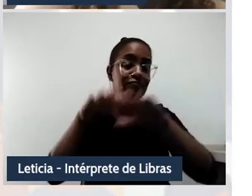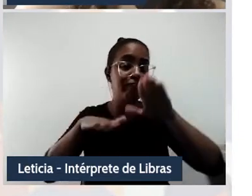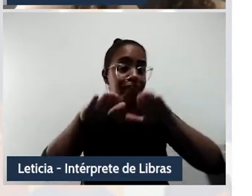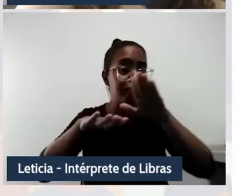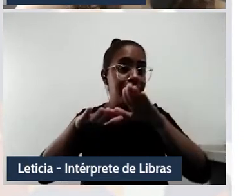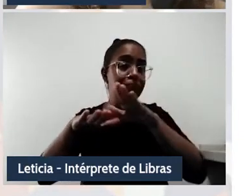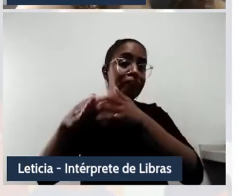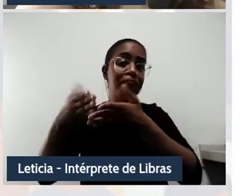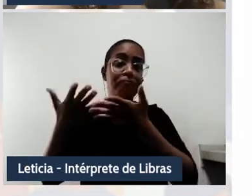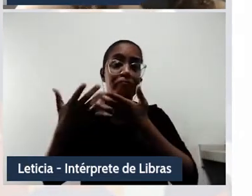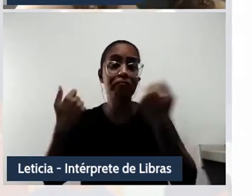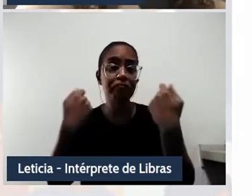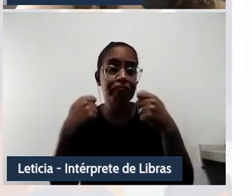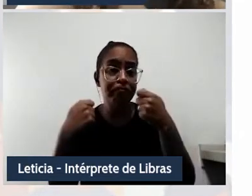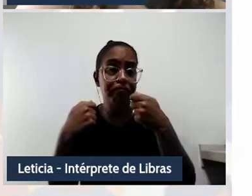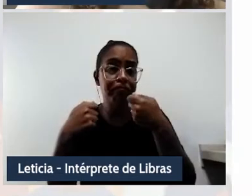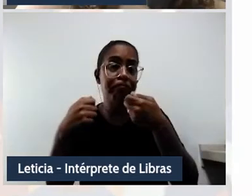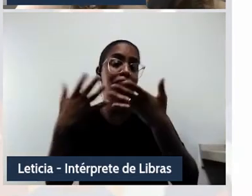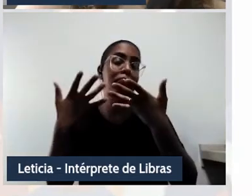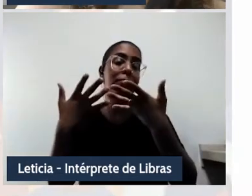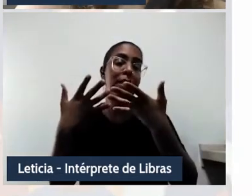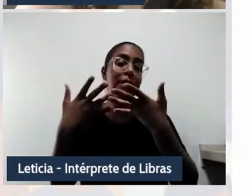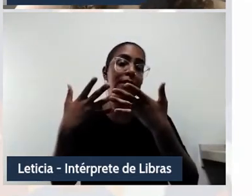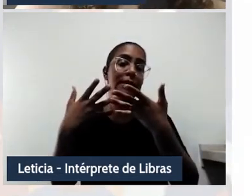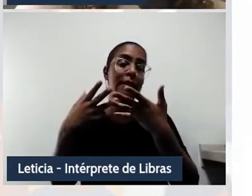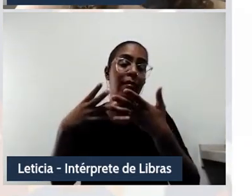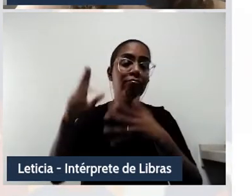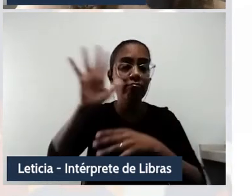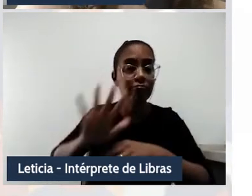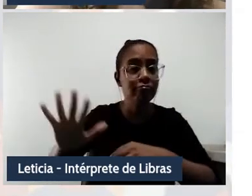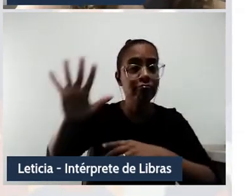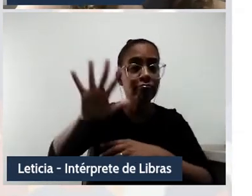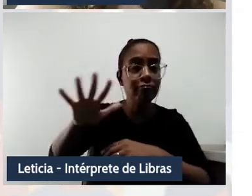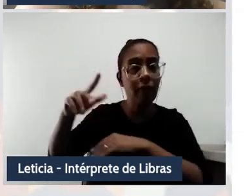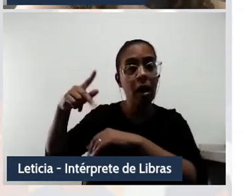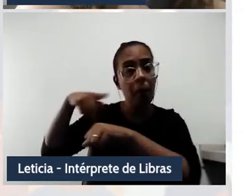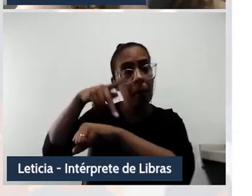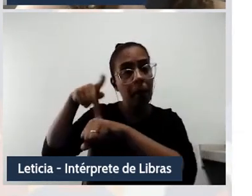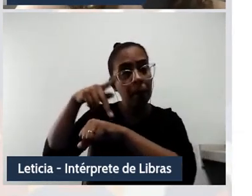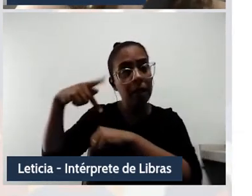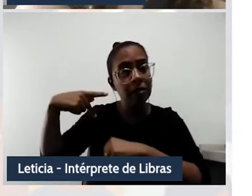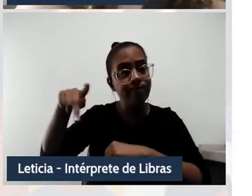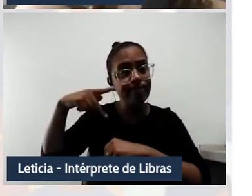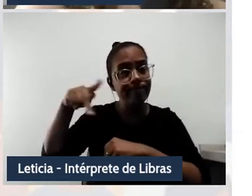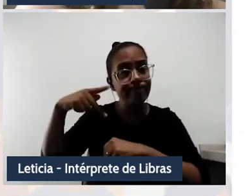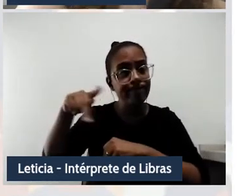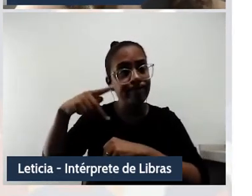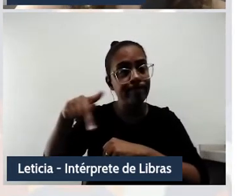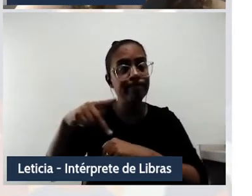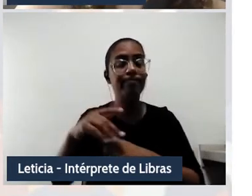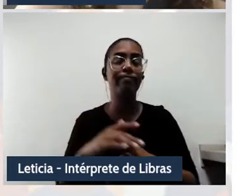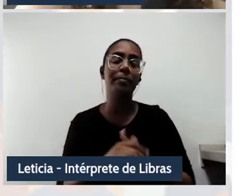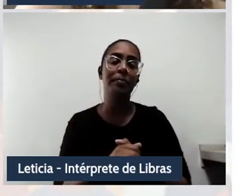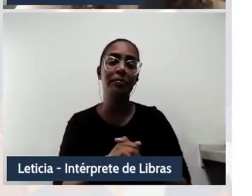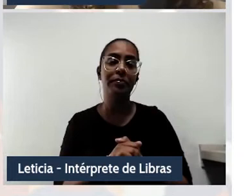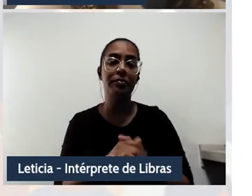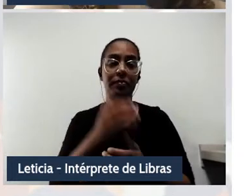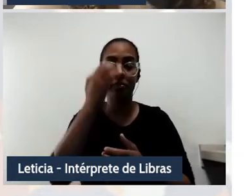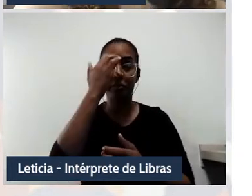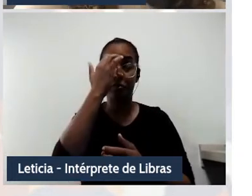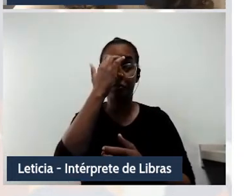forma, podemos inferir que a presença de outras línguas, tanto nas famílias como nesta escola, é muito grande.